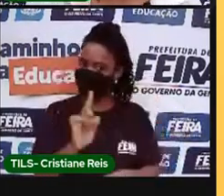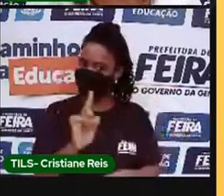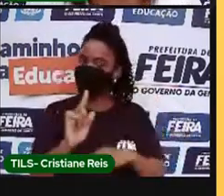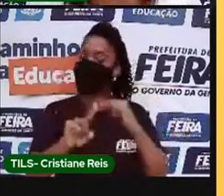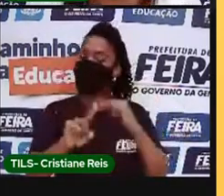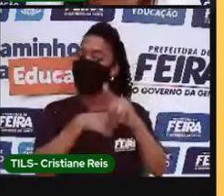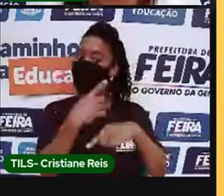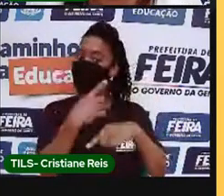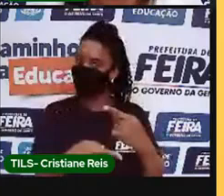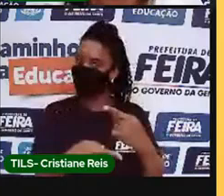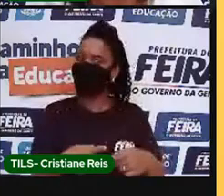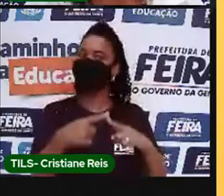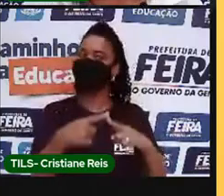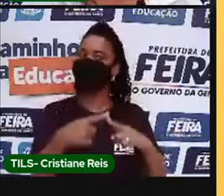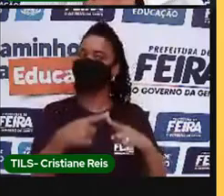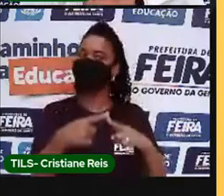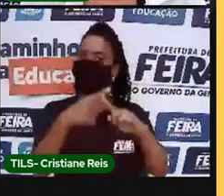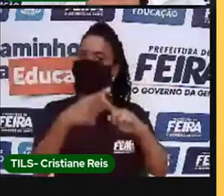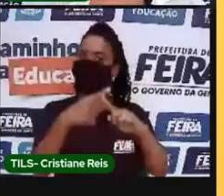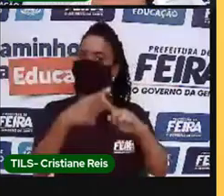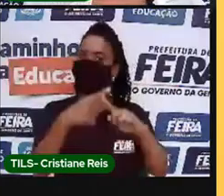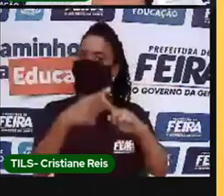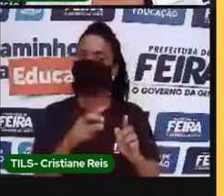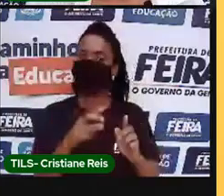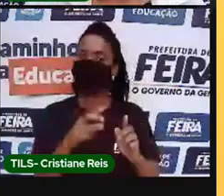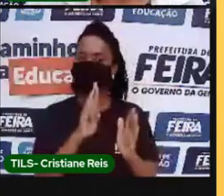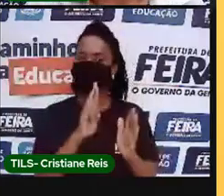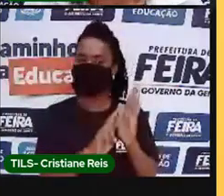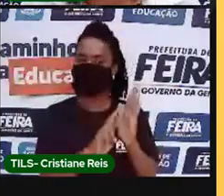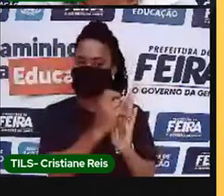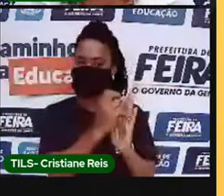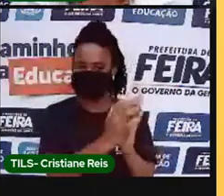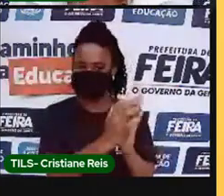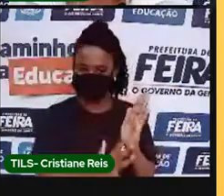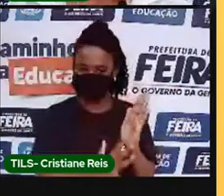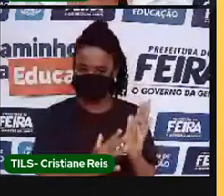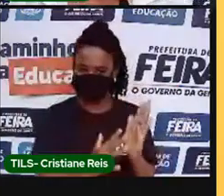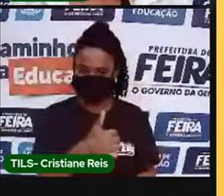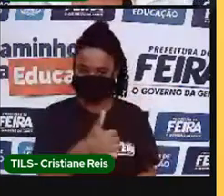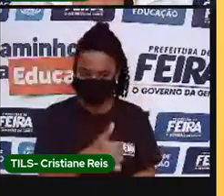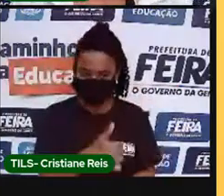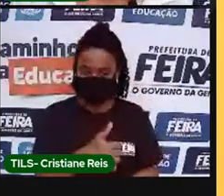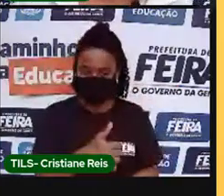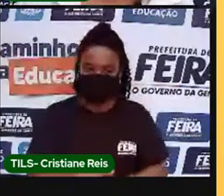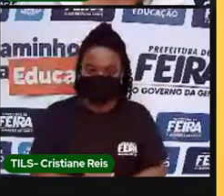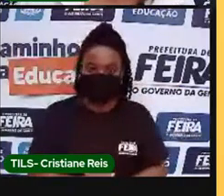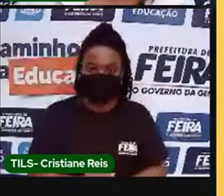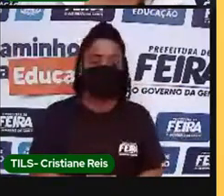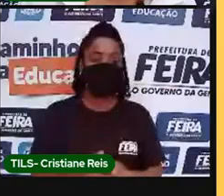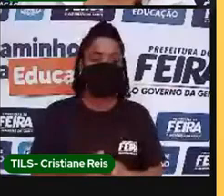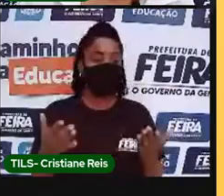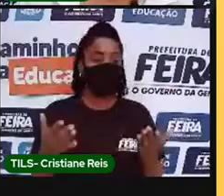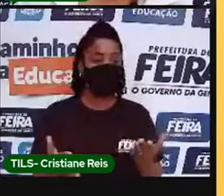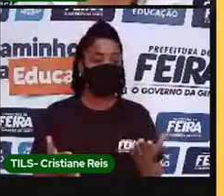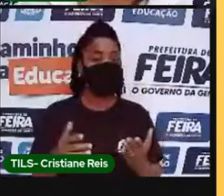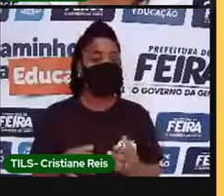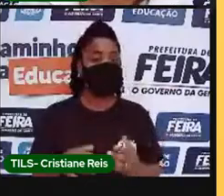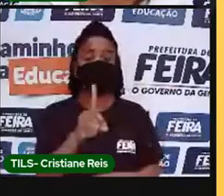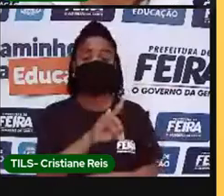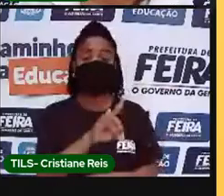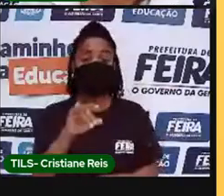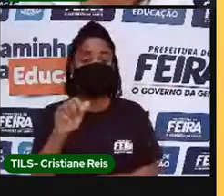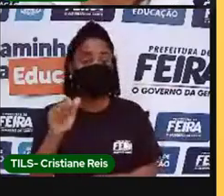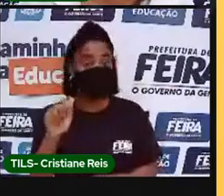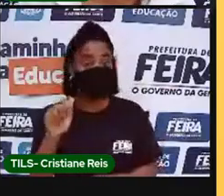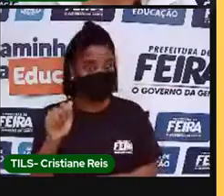vocês responderem. Eu gostaria só de destacar que esse dia dos namorados, Valentine's Day,